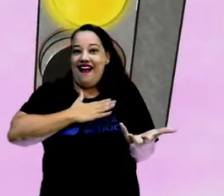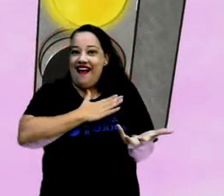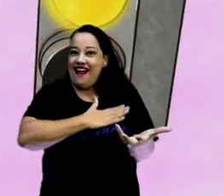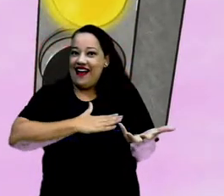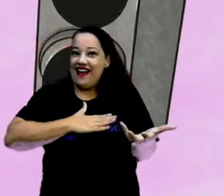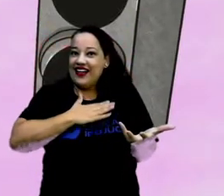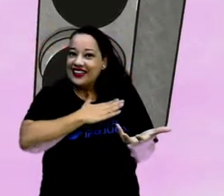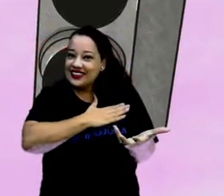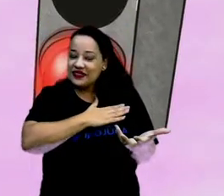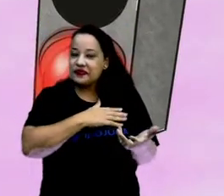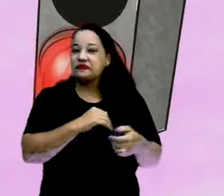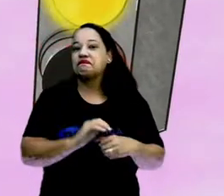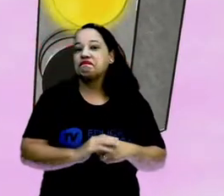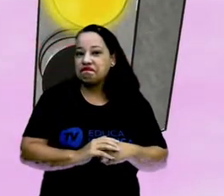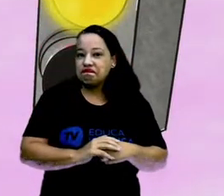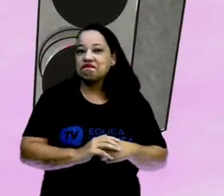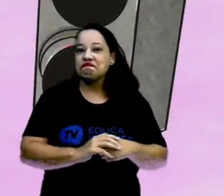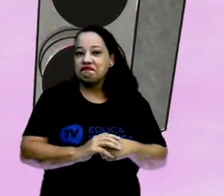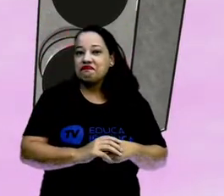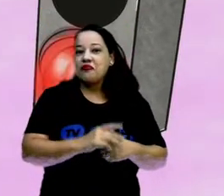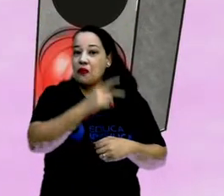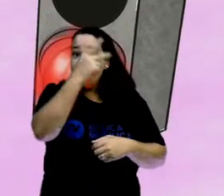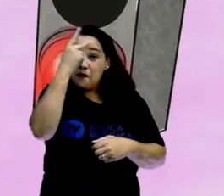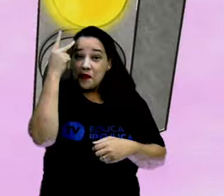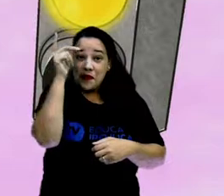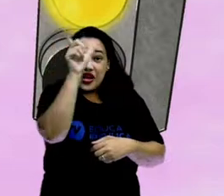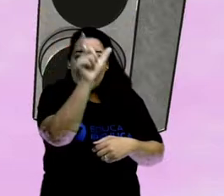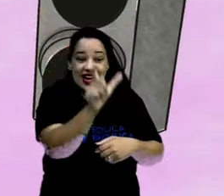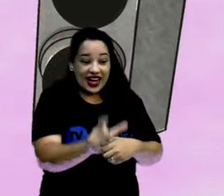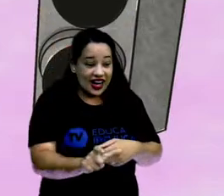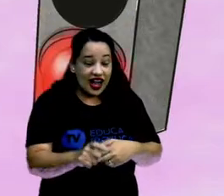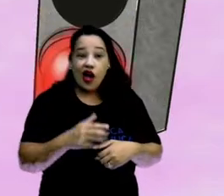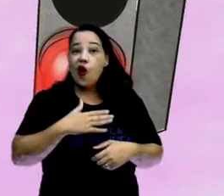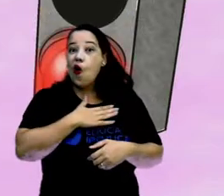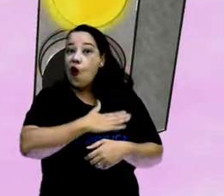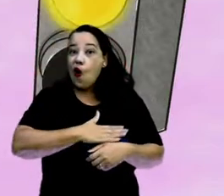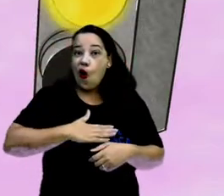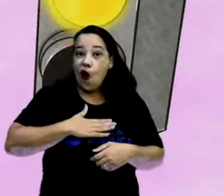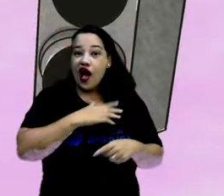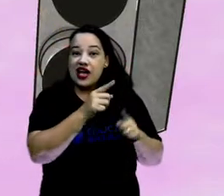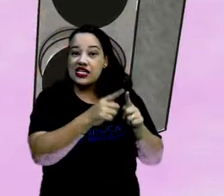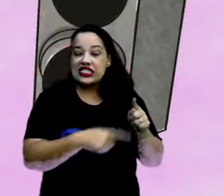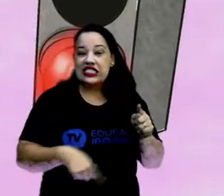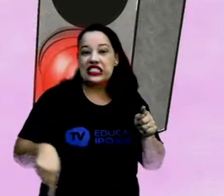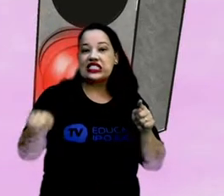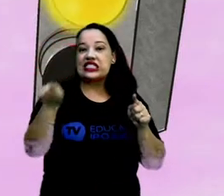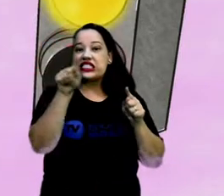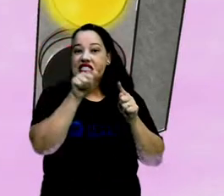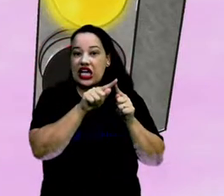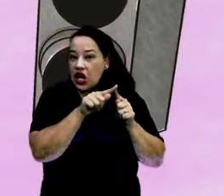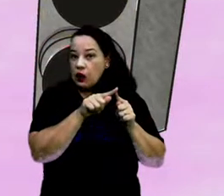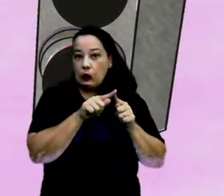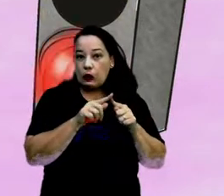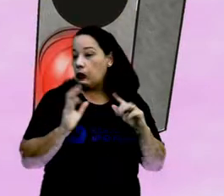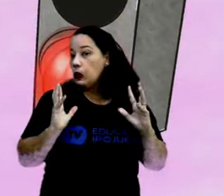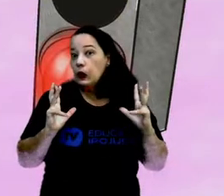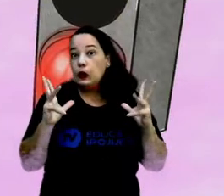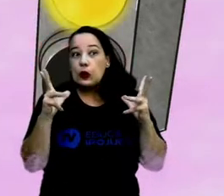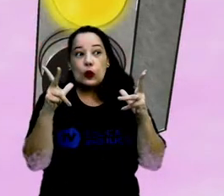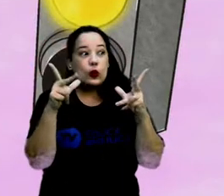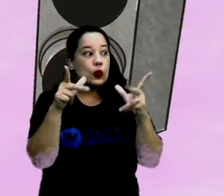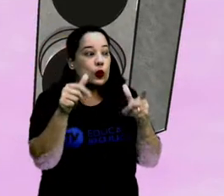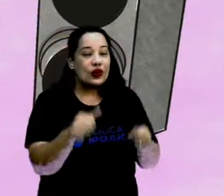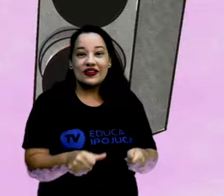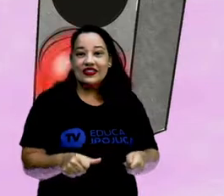Os humanos adoravam os círculos. Em todo lugar ele aparecia. E o círculo